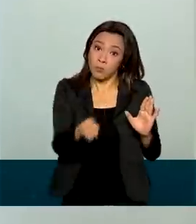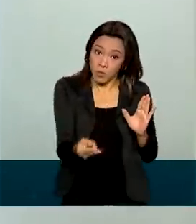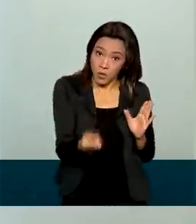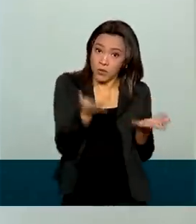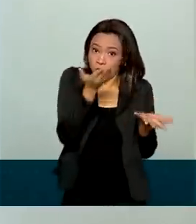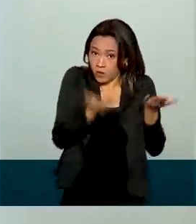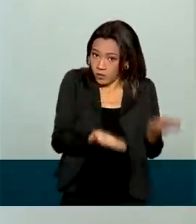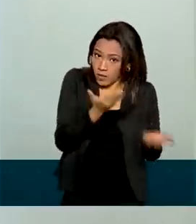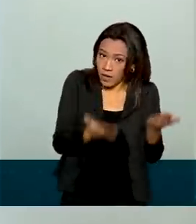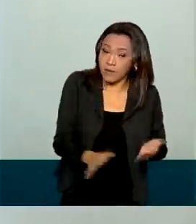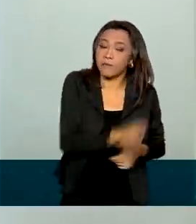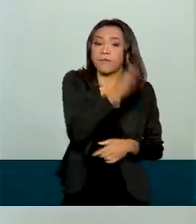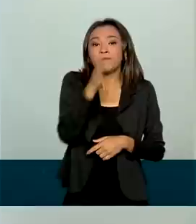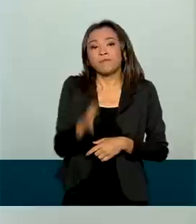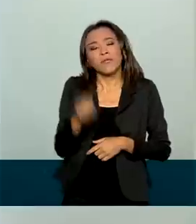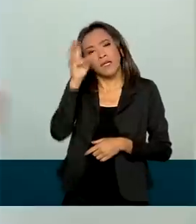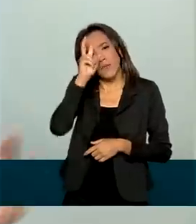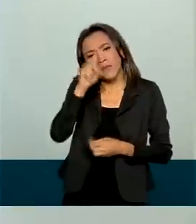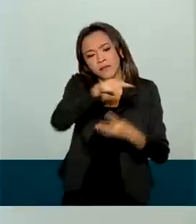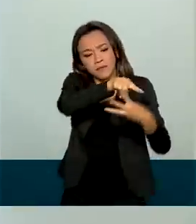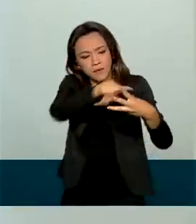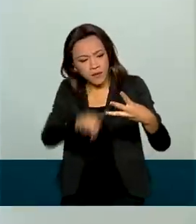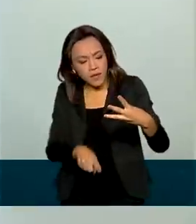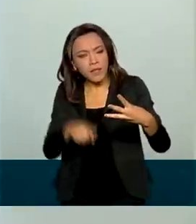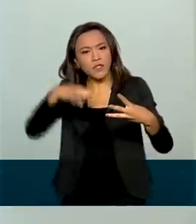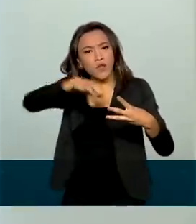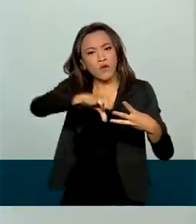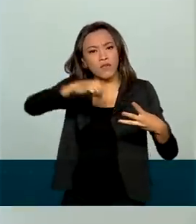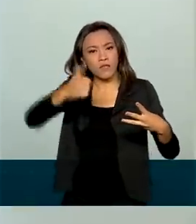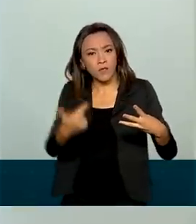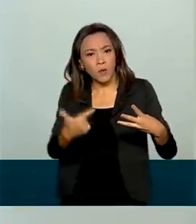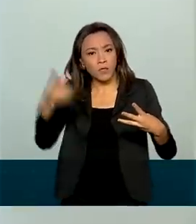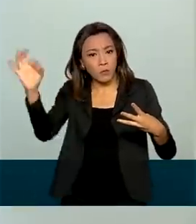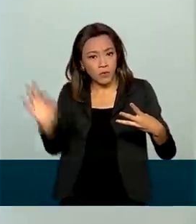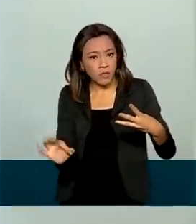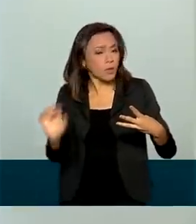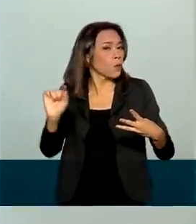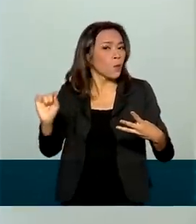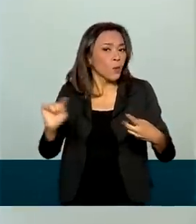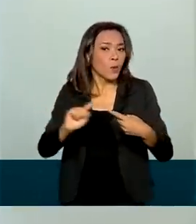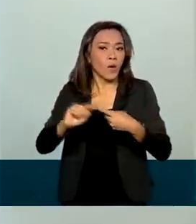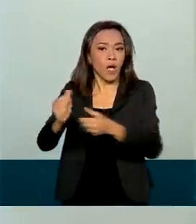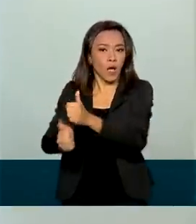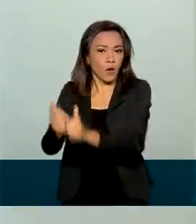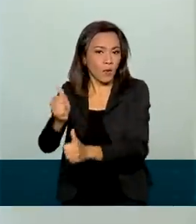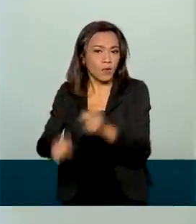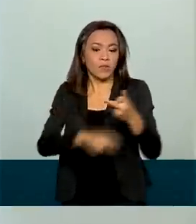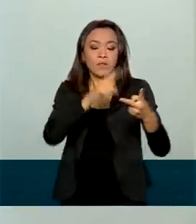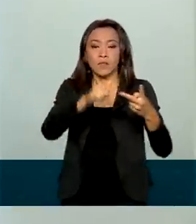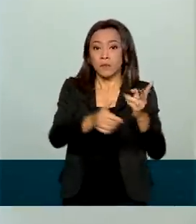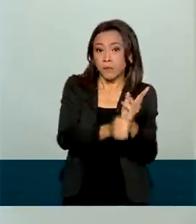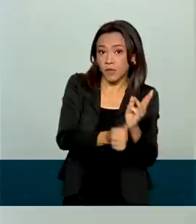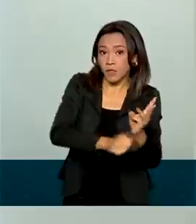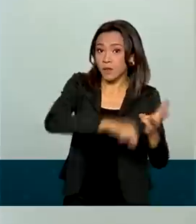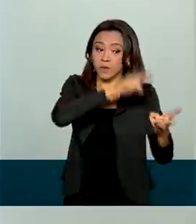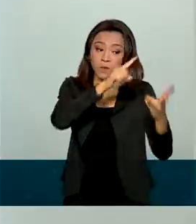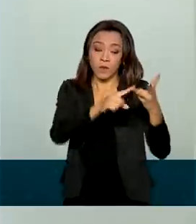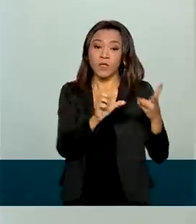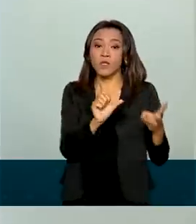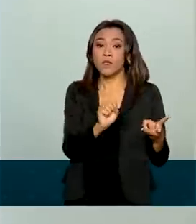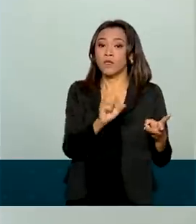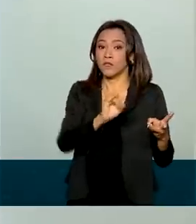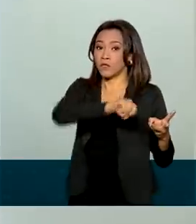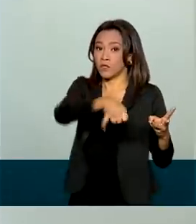Lembrando que três produtos concentram 92% na produção brasileira, a saber, arroz, milho e soja.